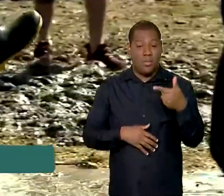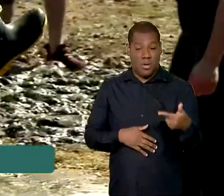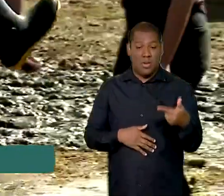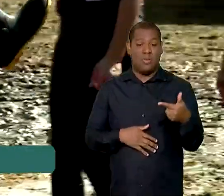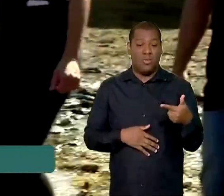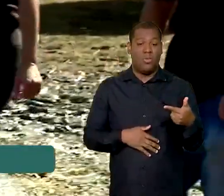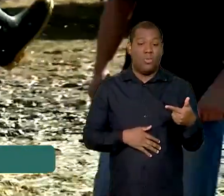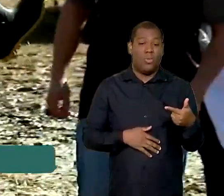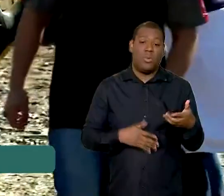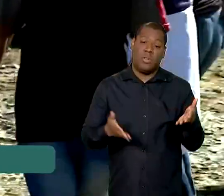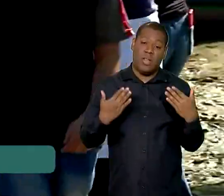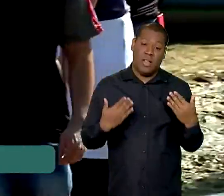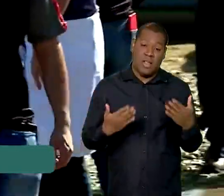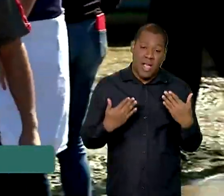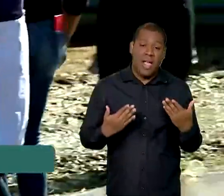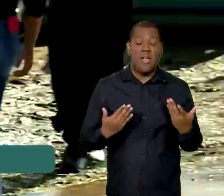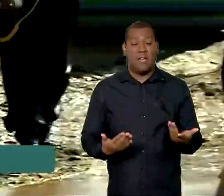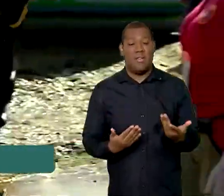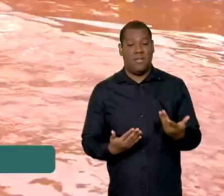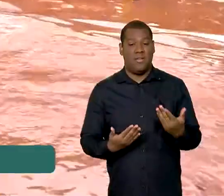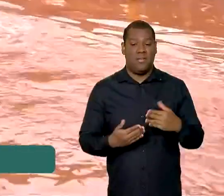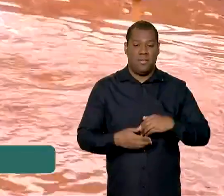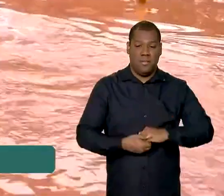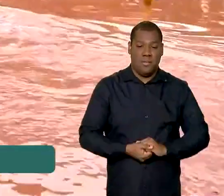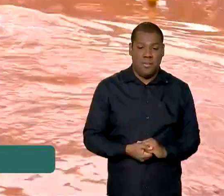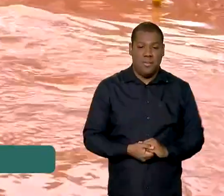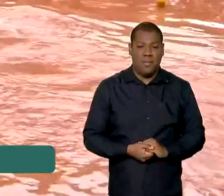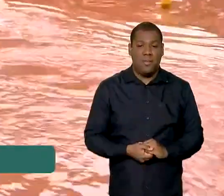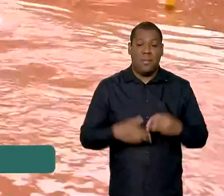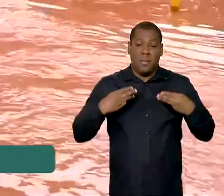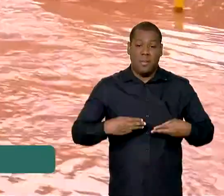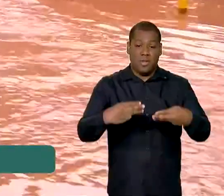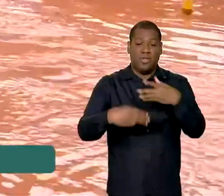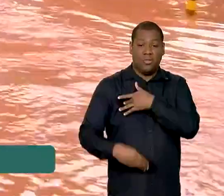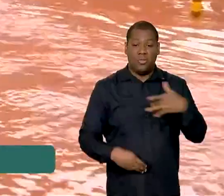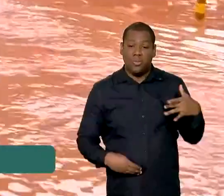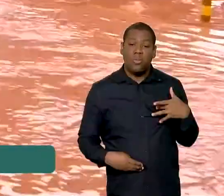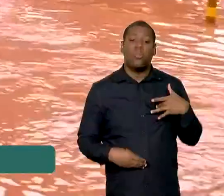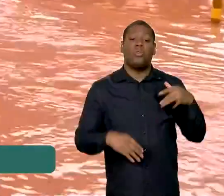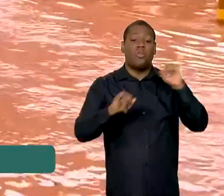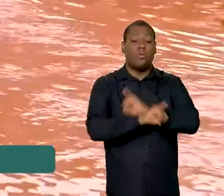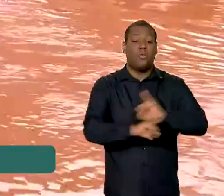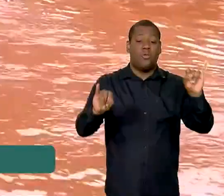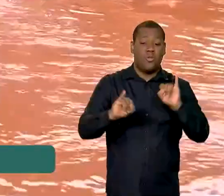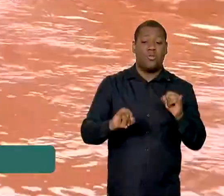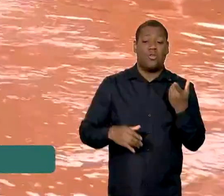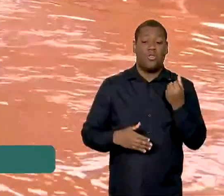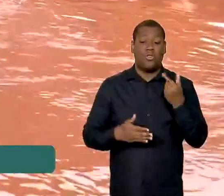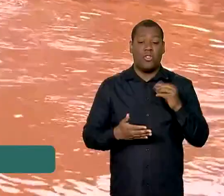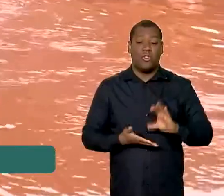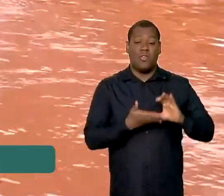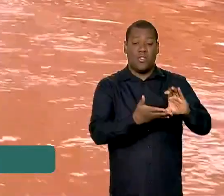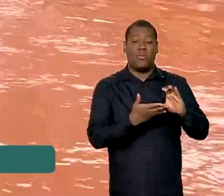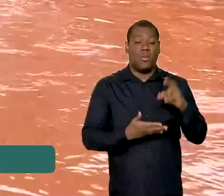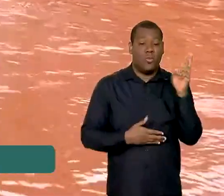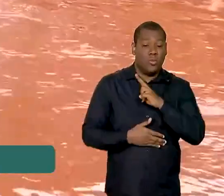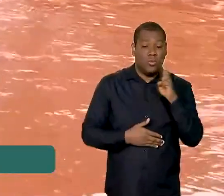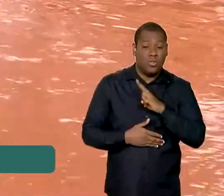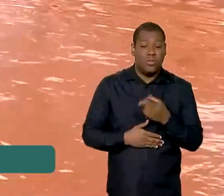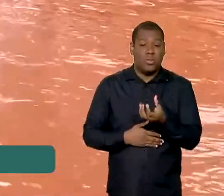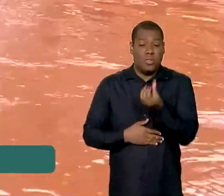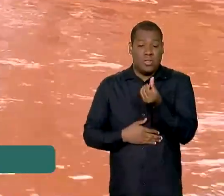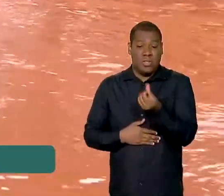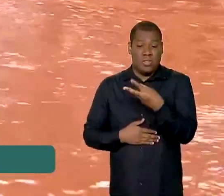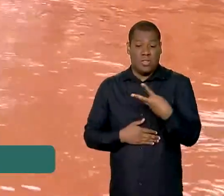leves, como suturas e curativos. O Ministério da Saúde também anunciou o repasse emergencial de R